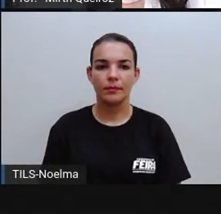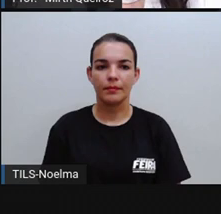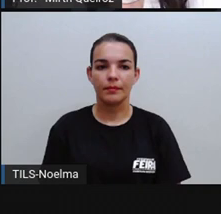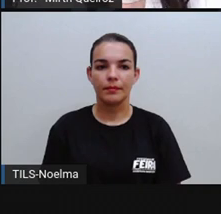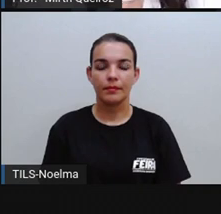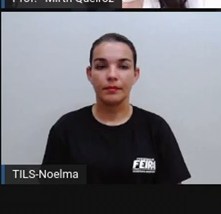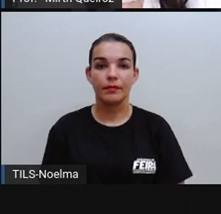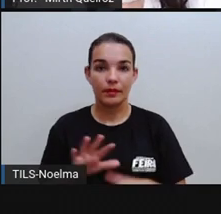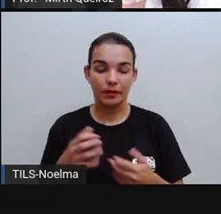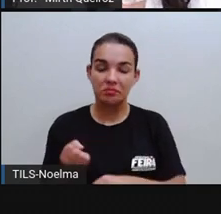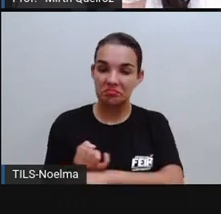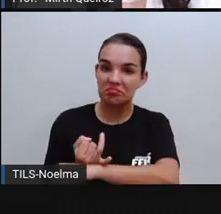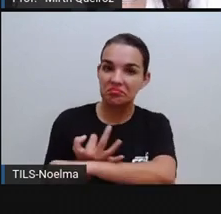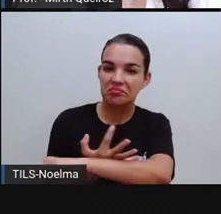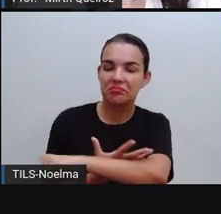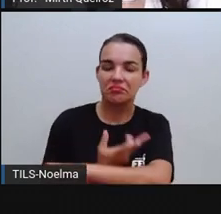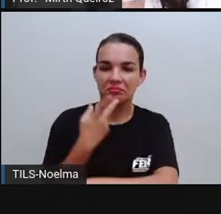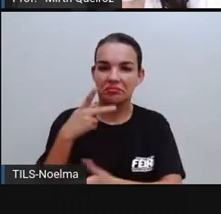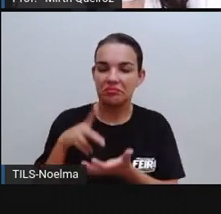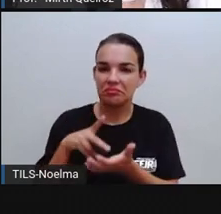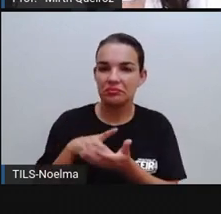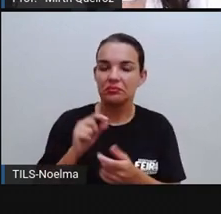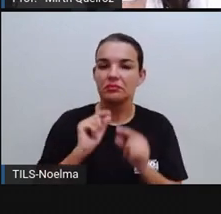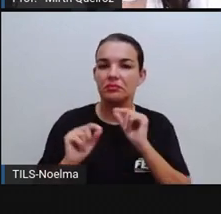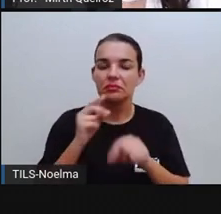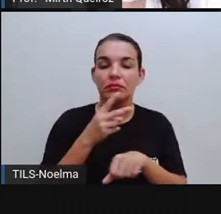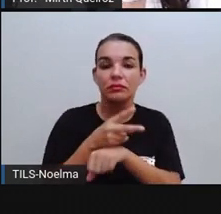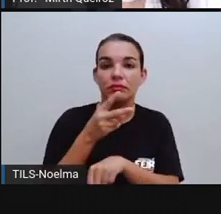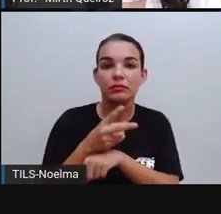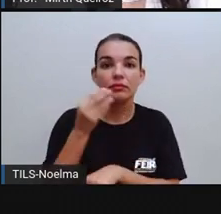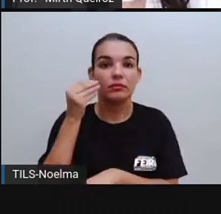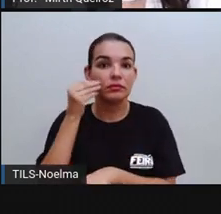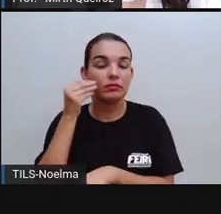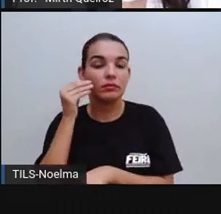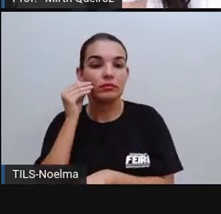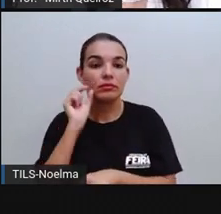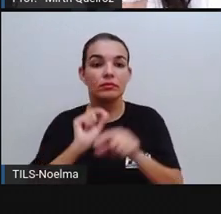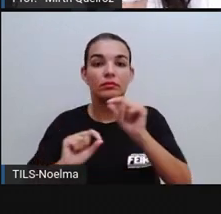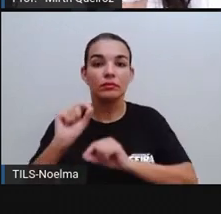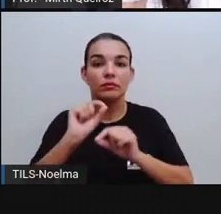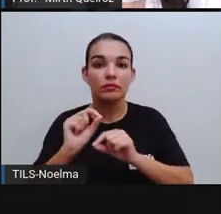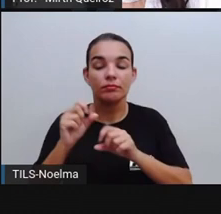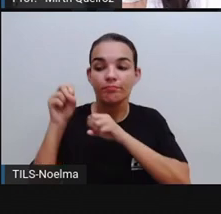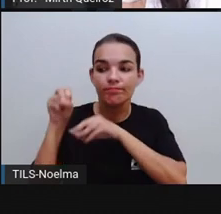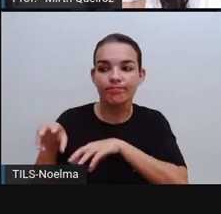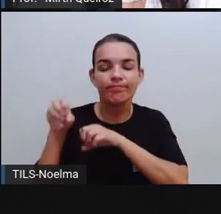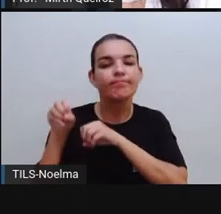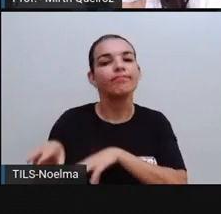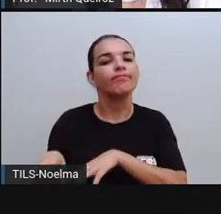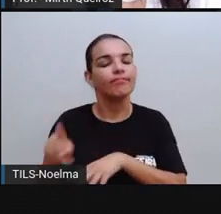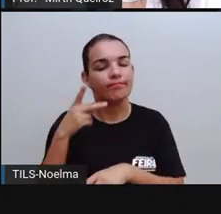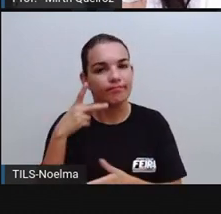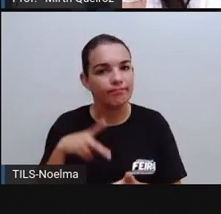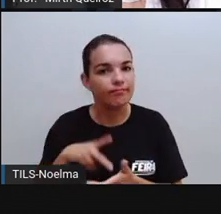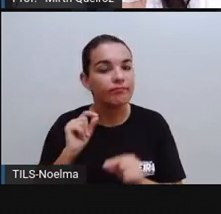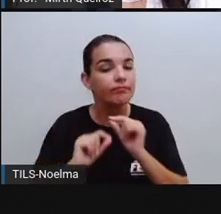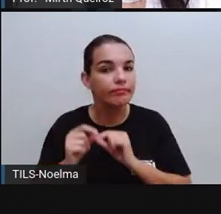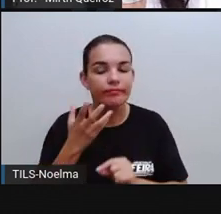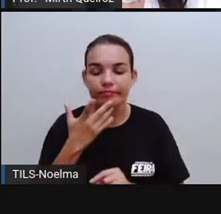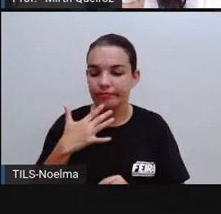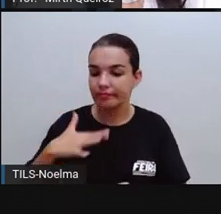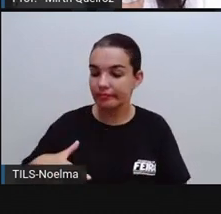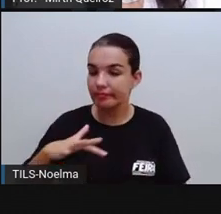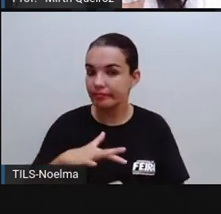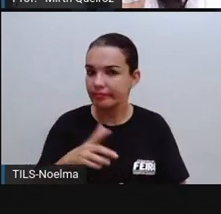Que emocionante, né? Esse vídeo, ele mostra pra gente uma lição, na verdade, né? De que a criança, ela não